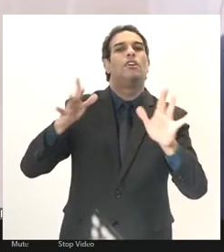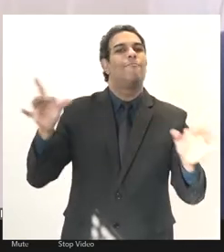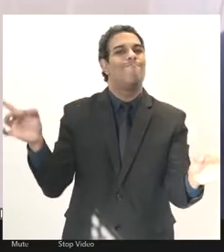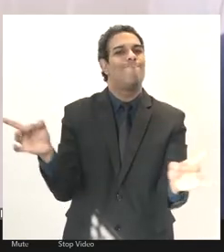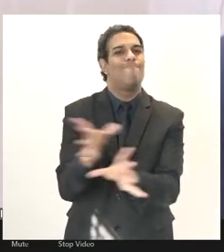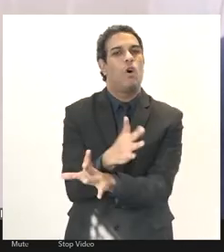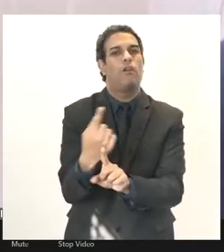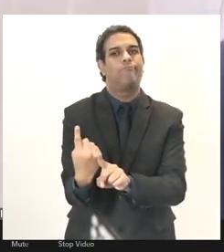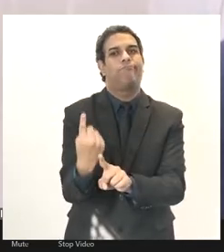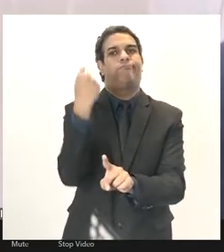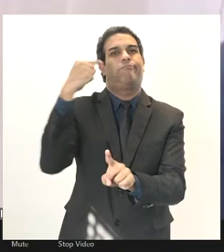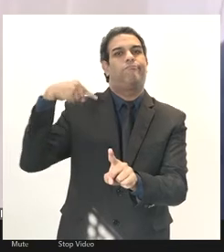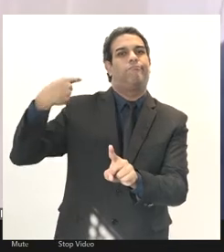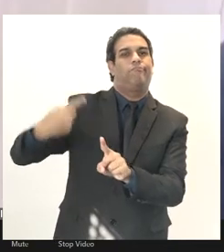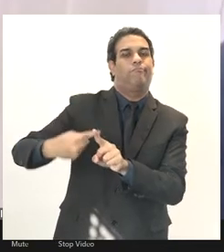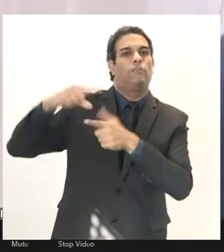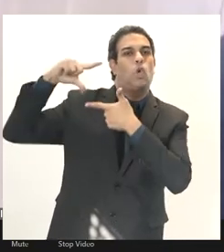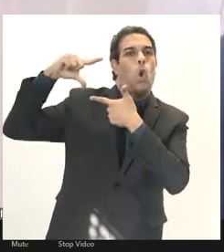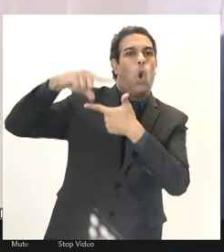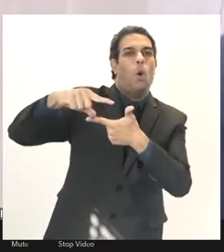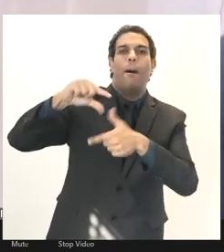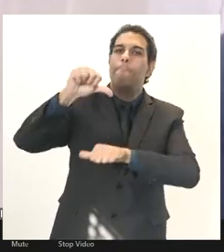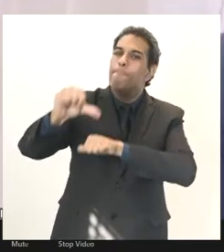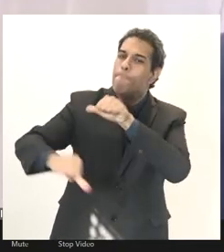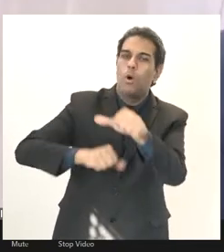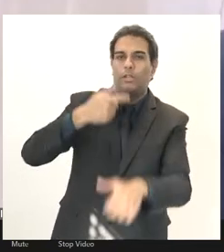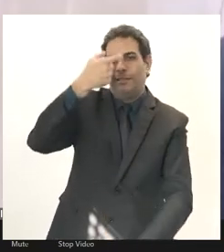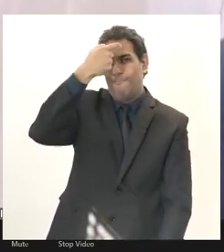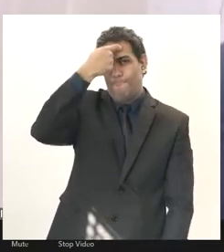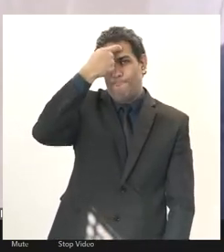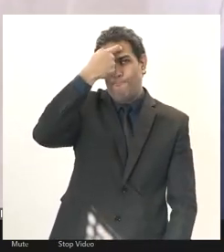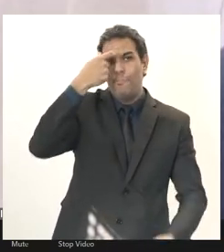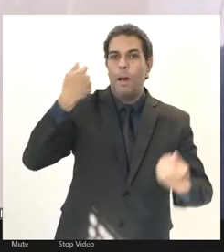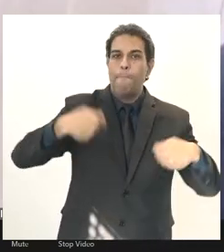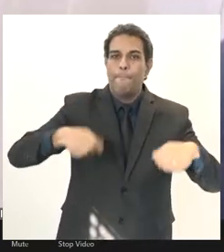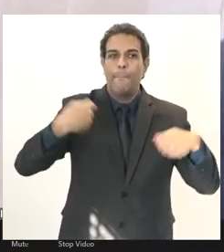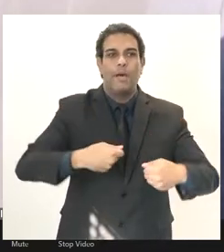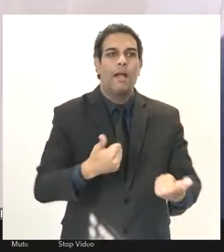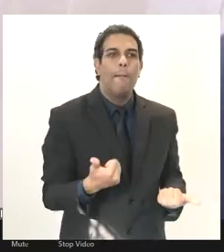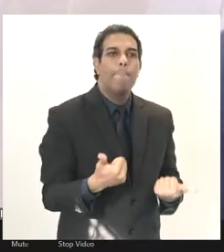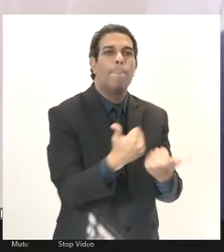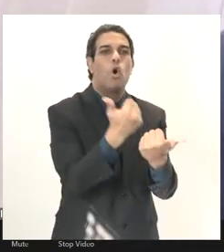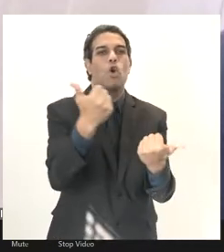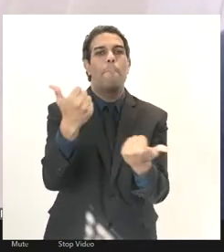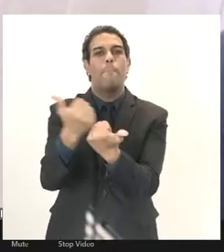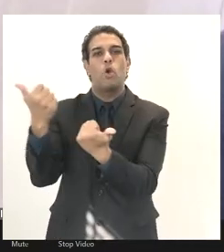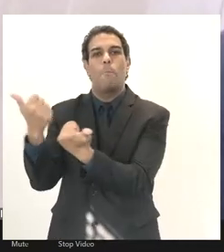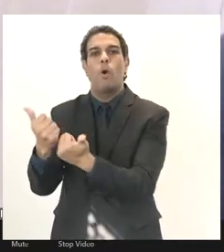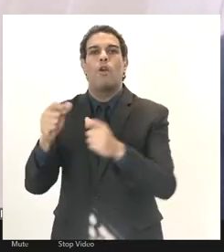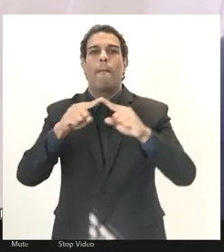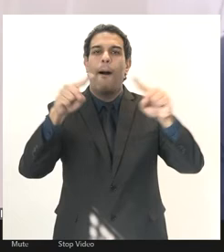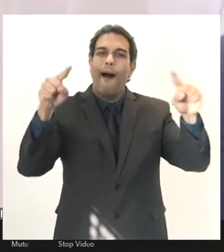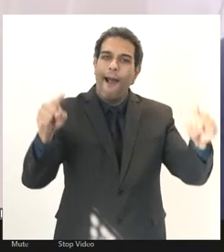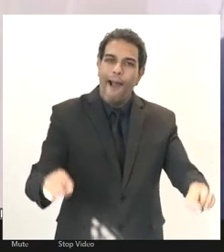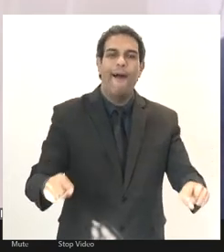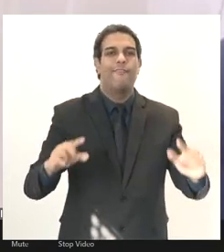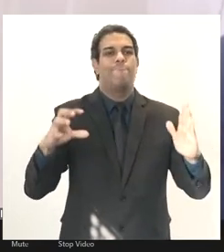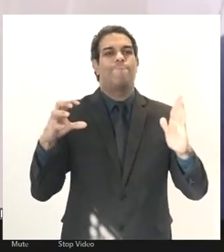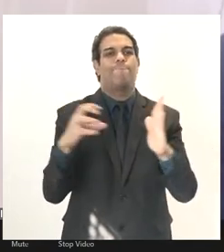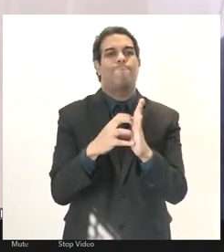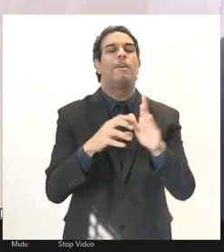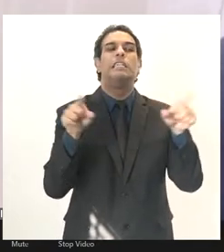fazer essa desconstrução trazendo apoio aos trabalhadores trazendo apoio à